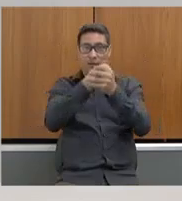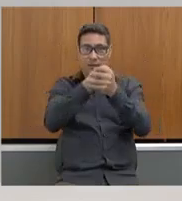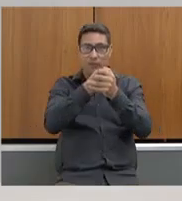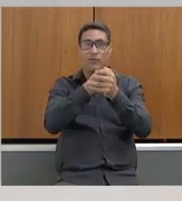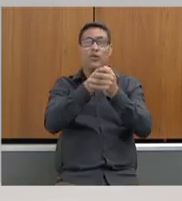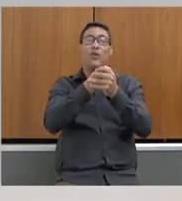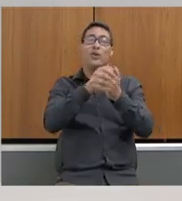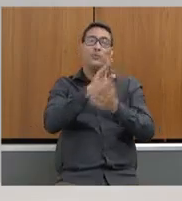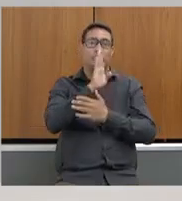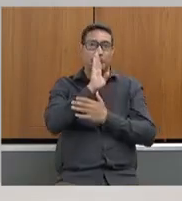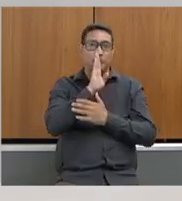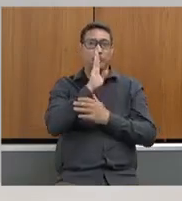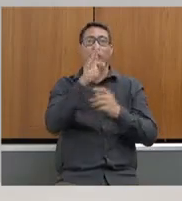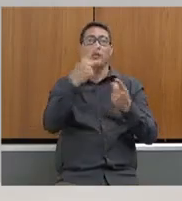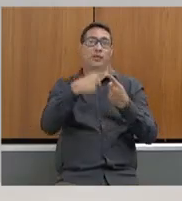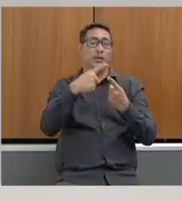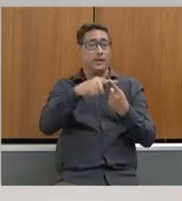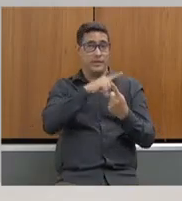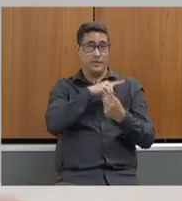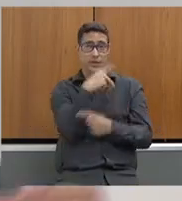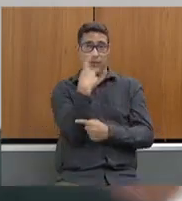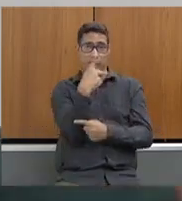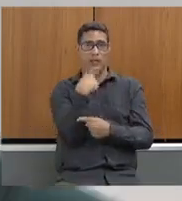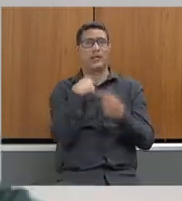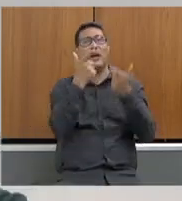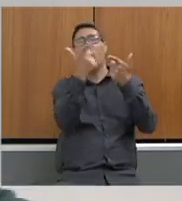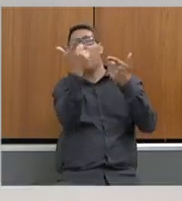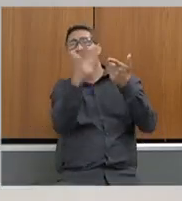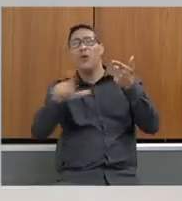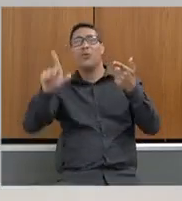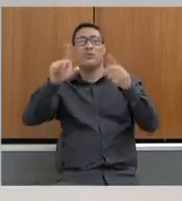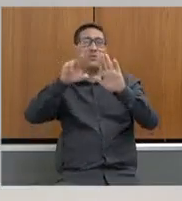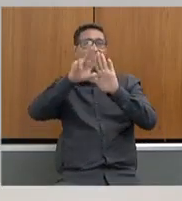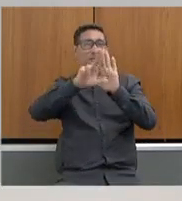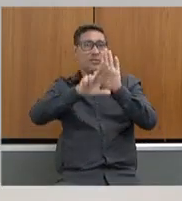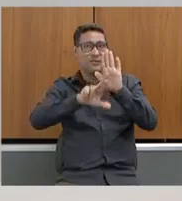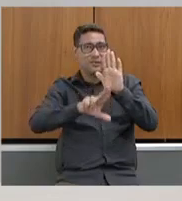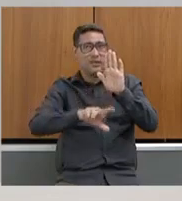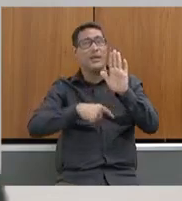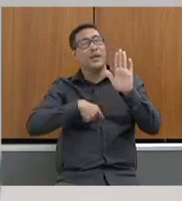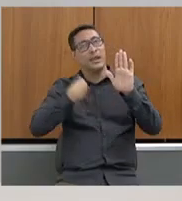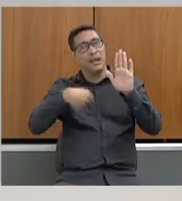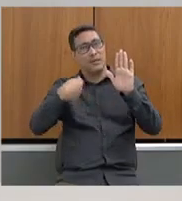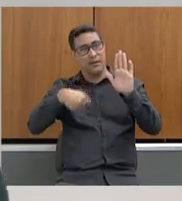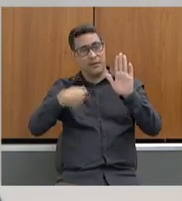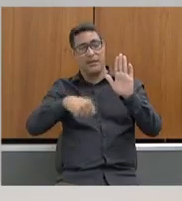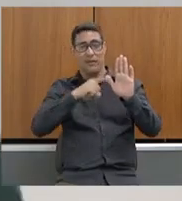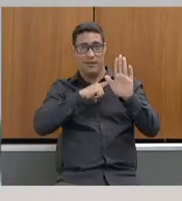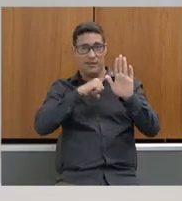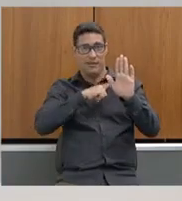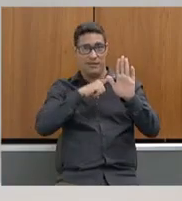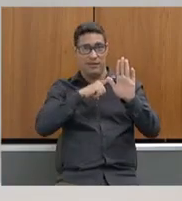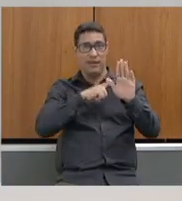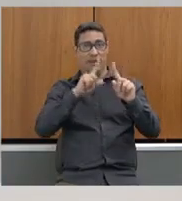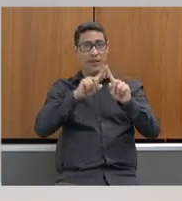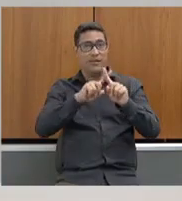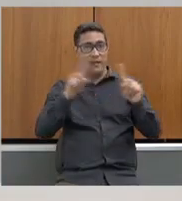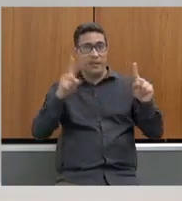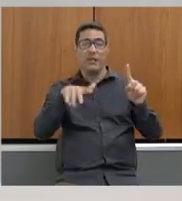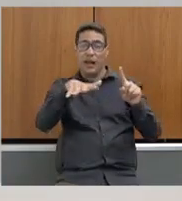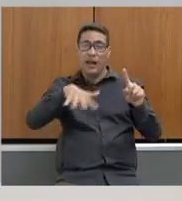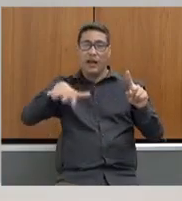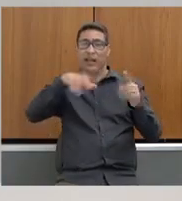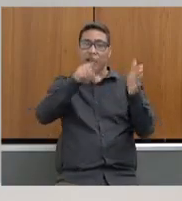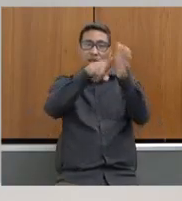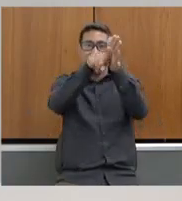sigiloso, porque haviam dali outras decorrências que precisavam ser tomadas. E, obviamente, a área de